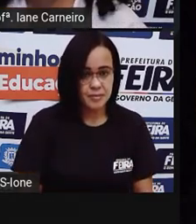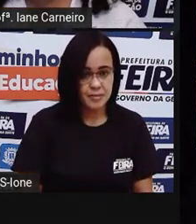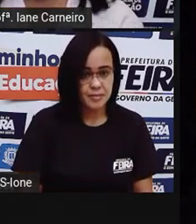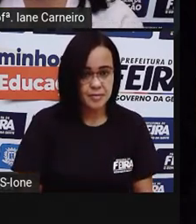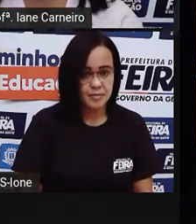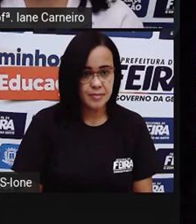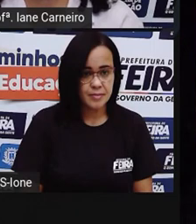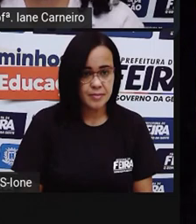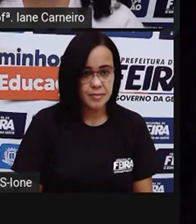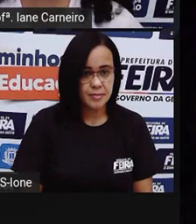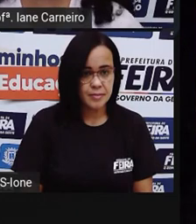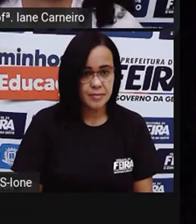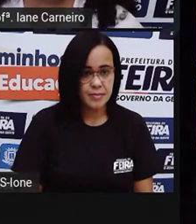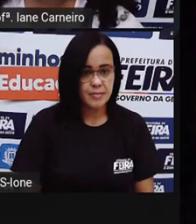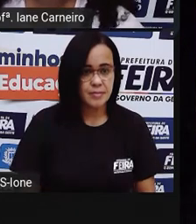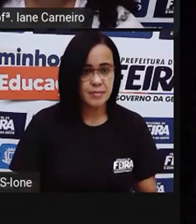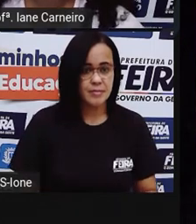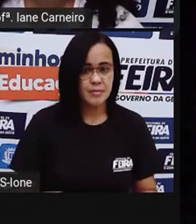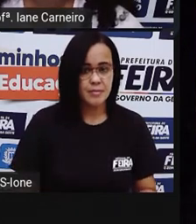que sim. Vamos conferir?